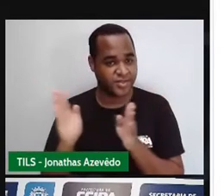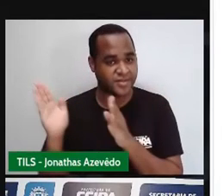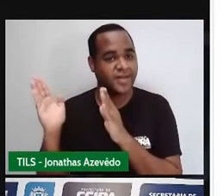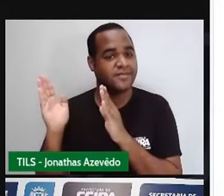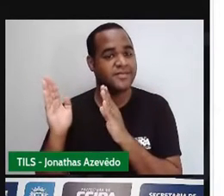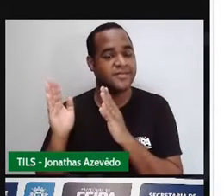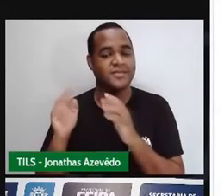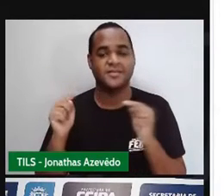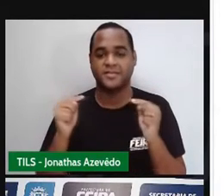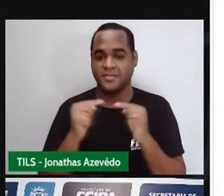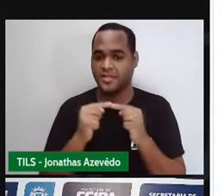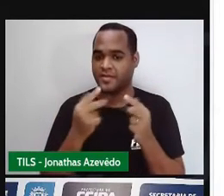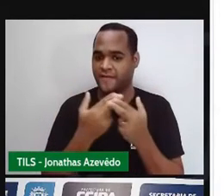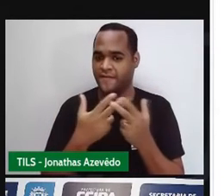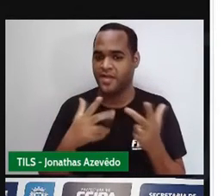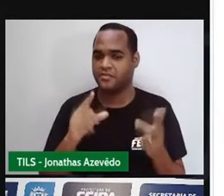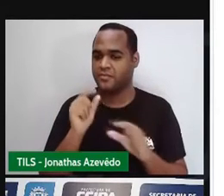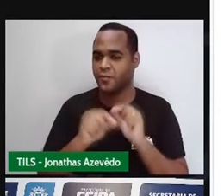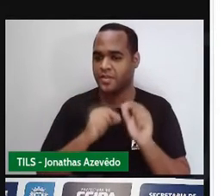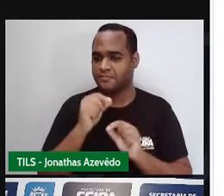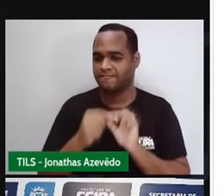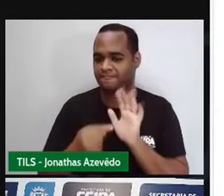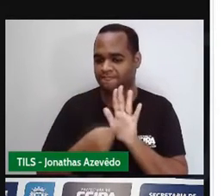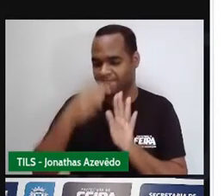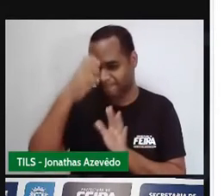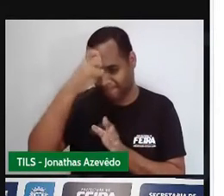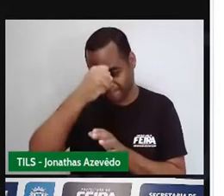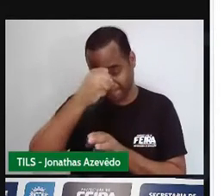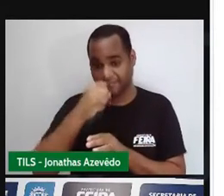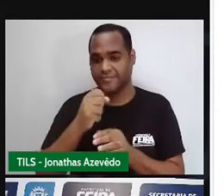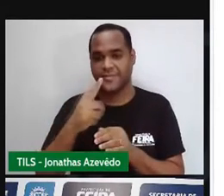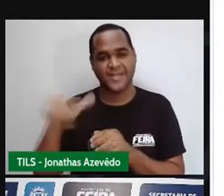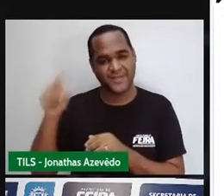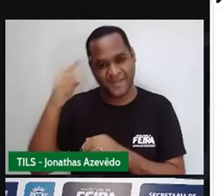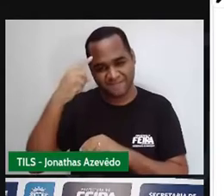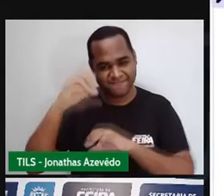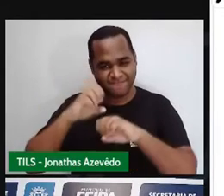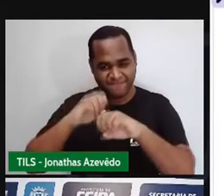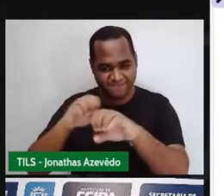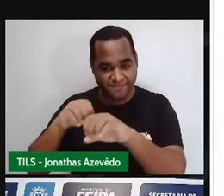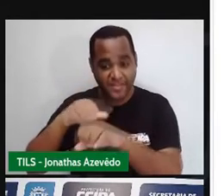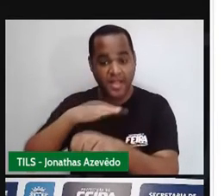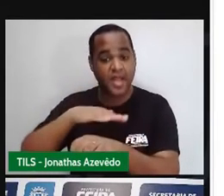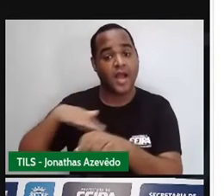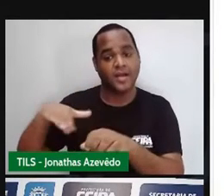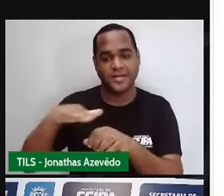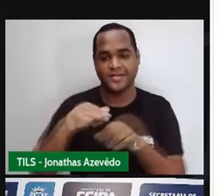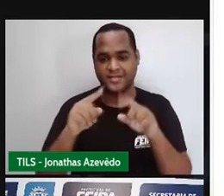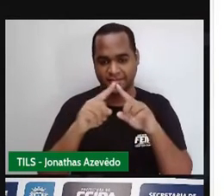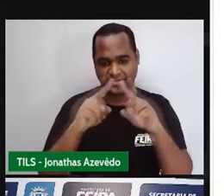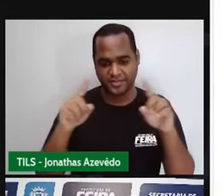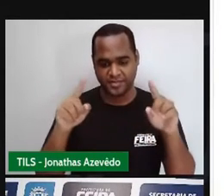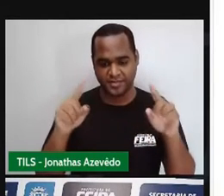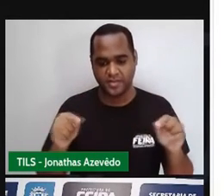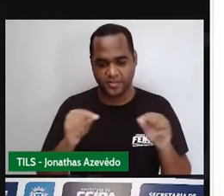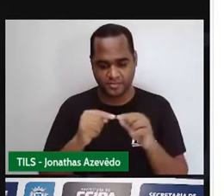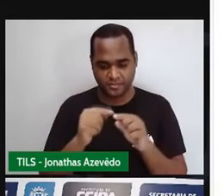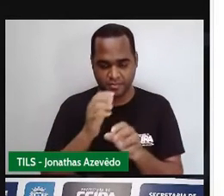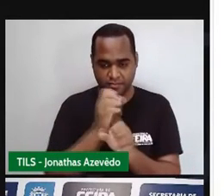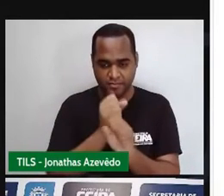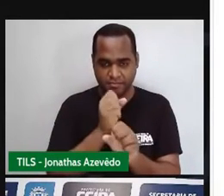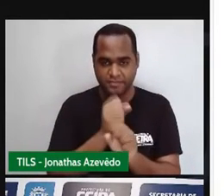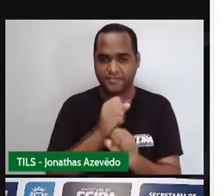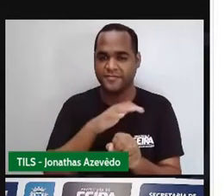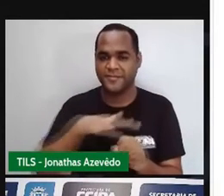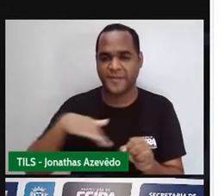e que é a mesma coisa que apareceu na tela da outra aula, que é a área de retângulos. Olha só,